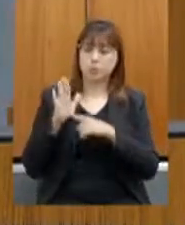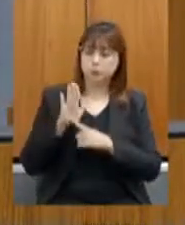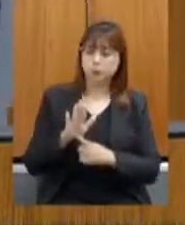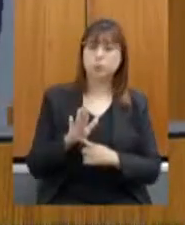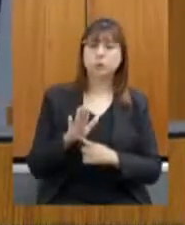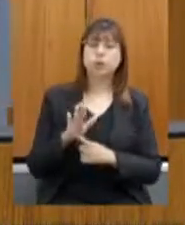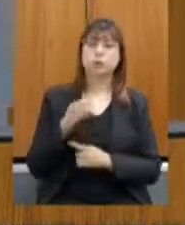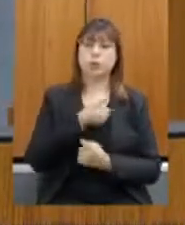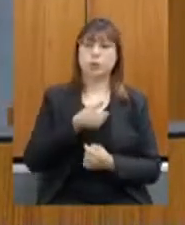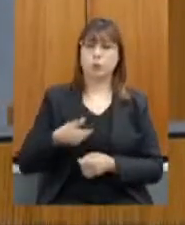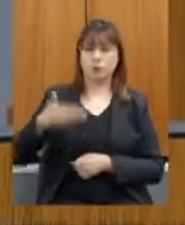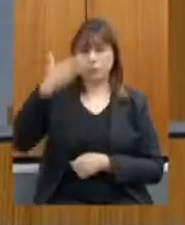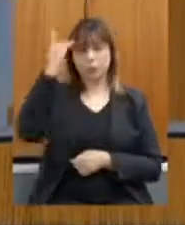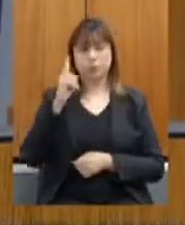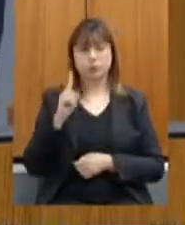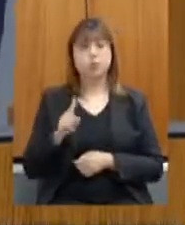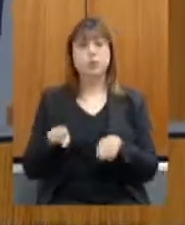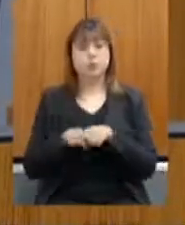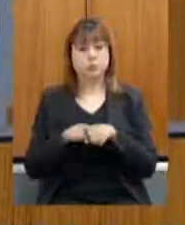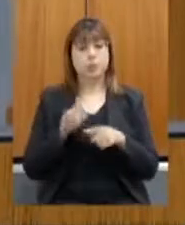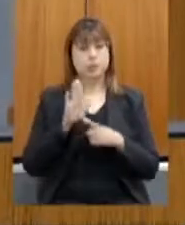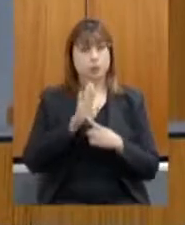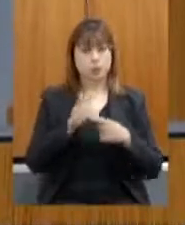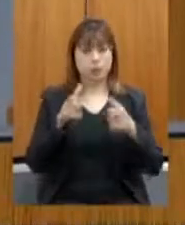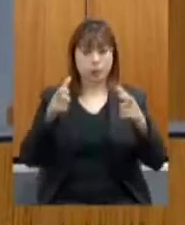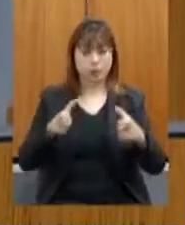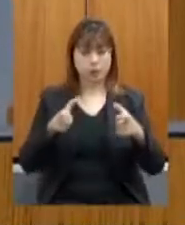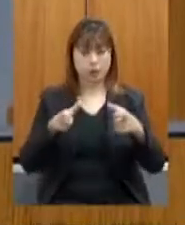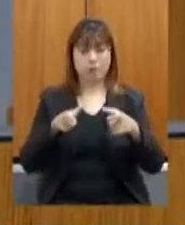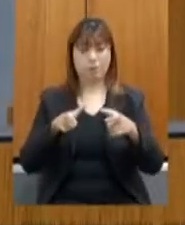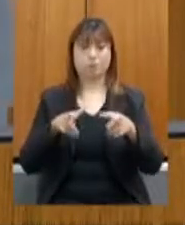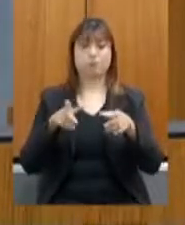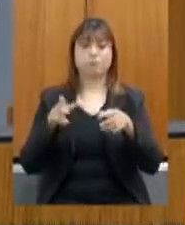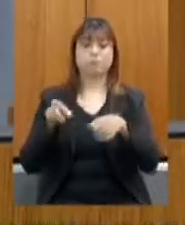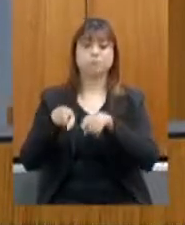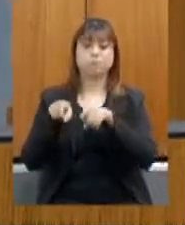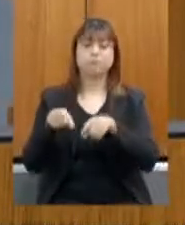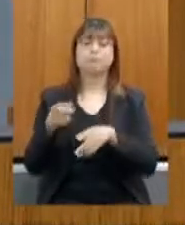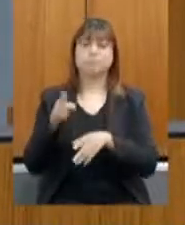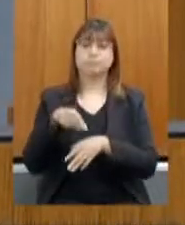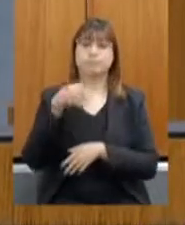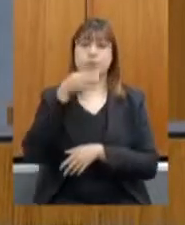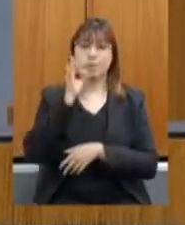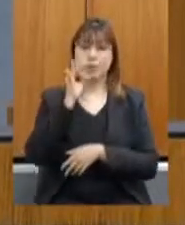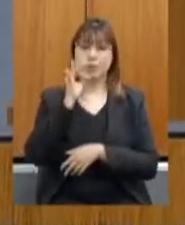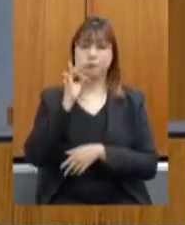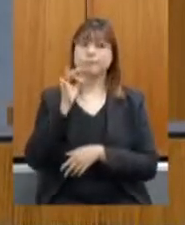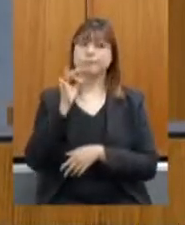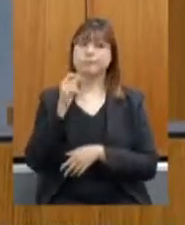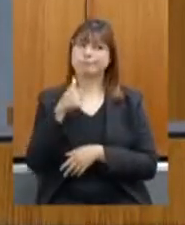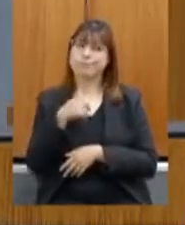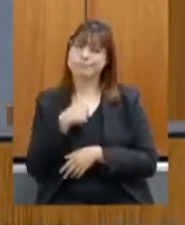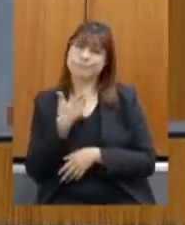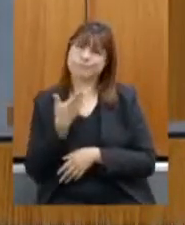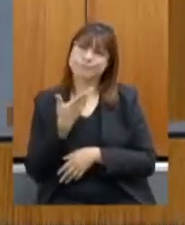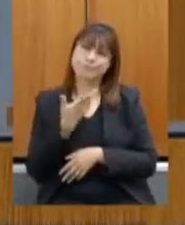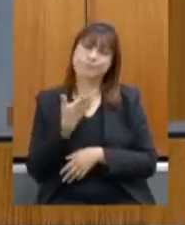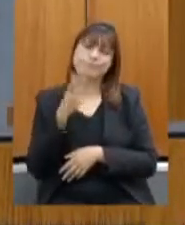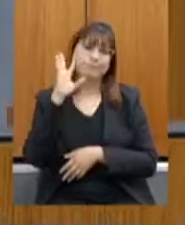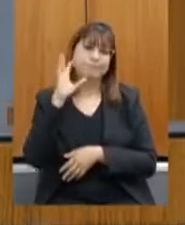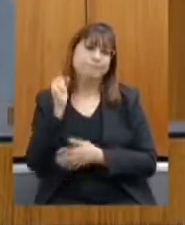São Sebastião, e no dia mostrei o lavouros de café. Eu confesso que o governo precisa